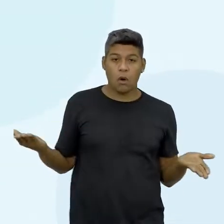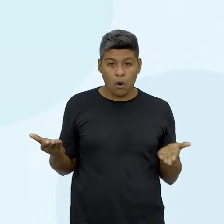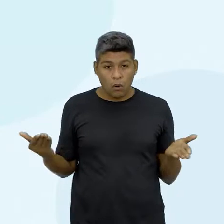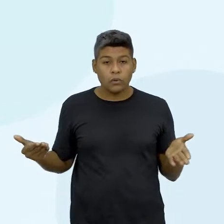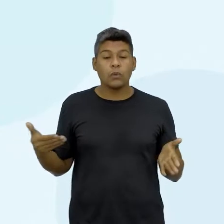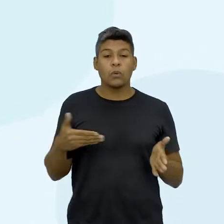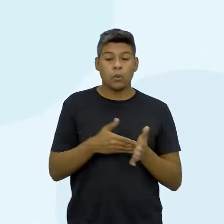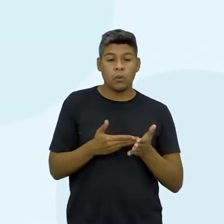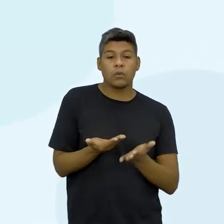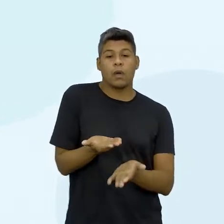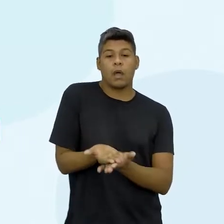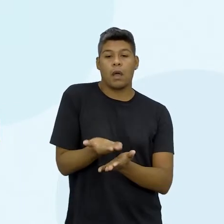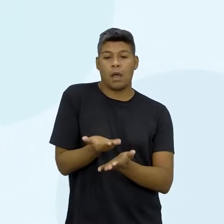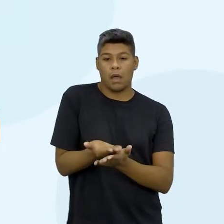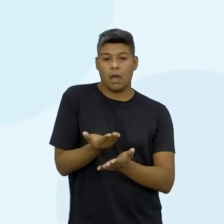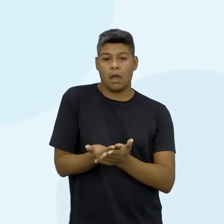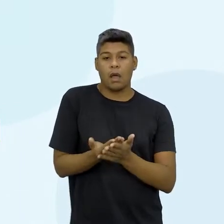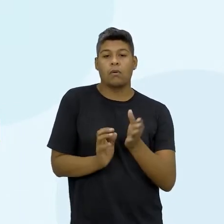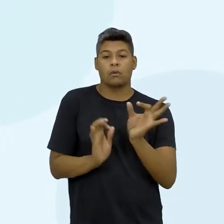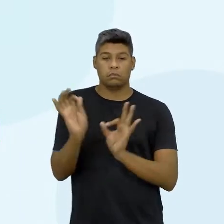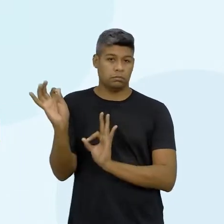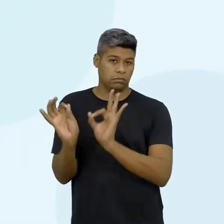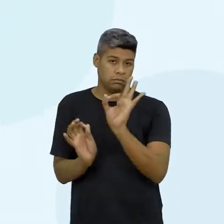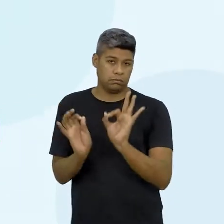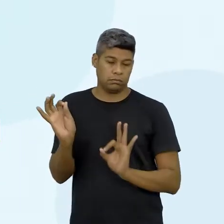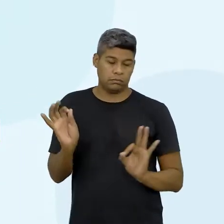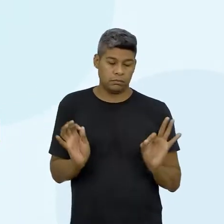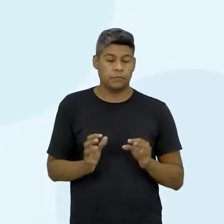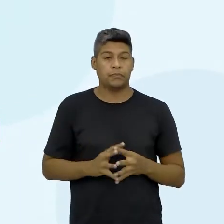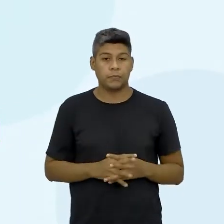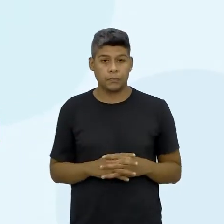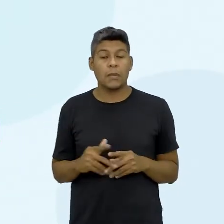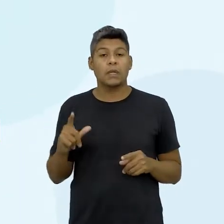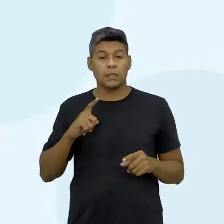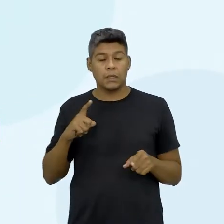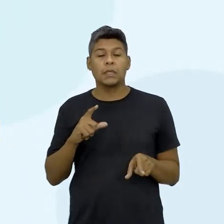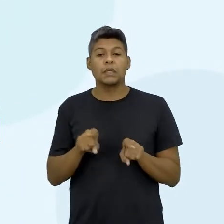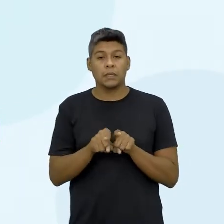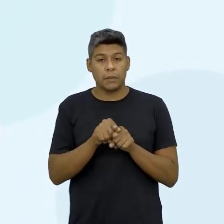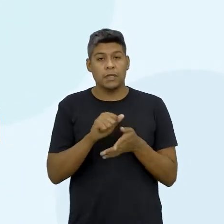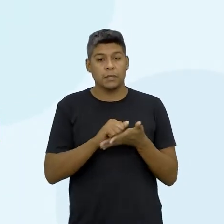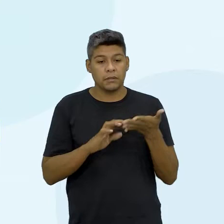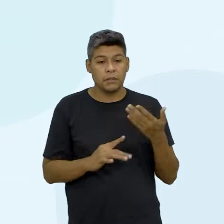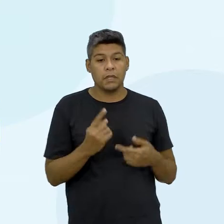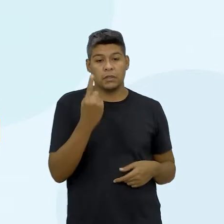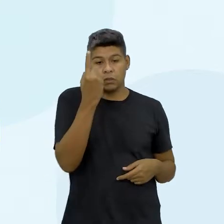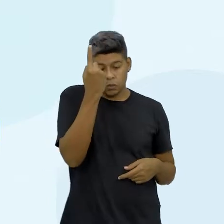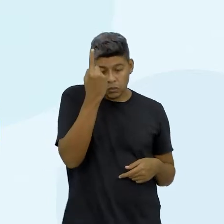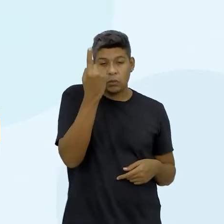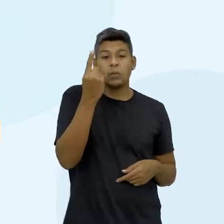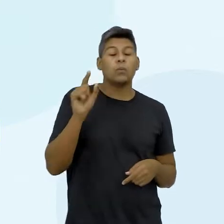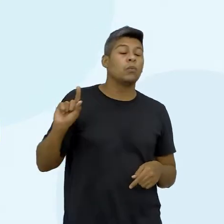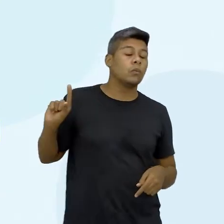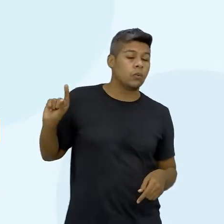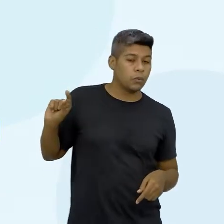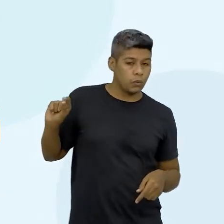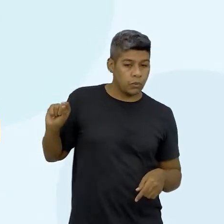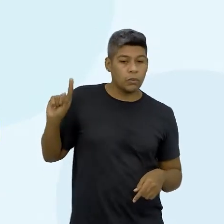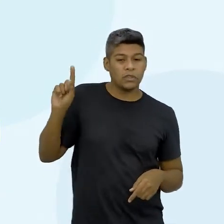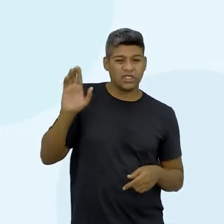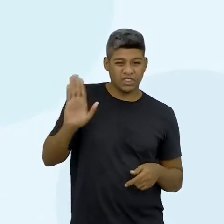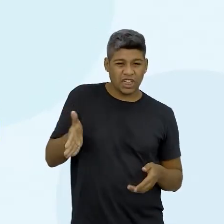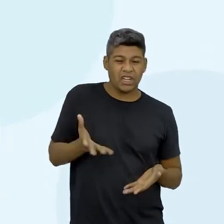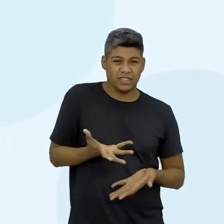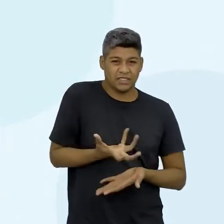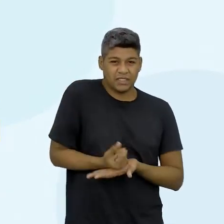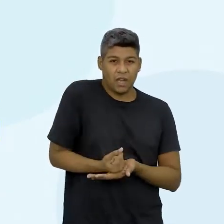aula aí da sistematização. Então, trazendo, né, atividade 1 para vocês, então aqui que está salva aí